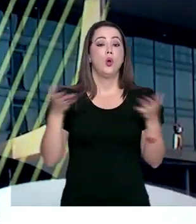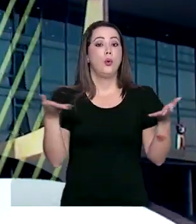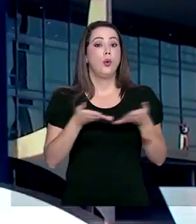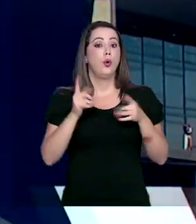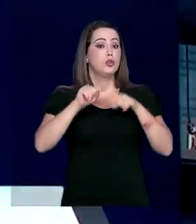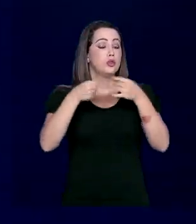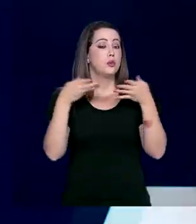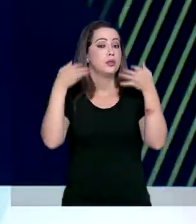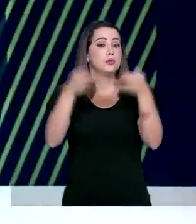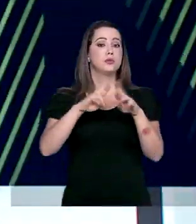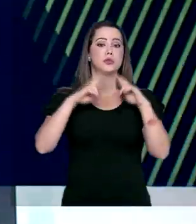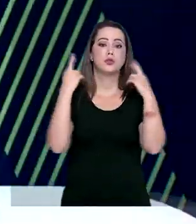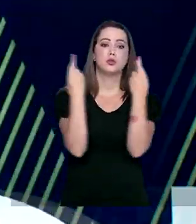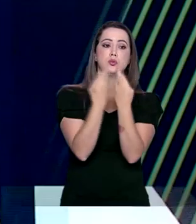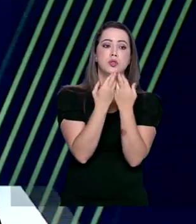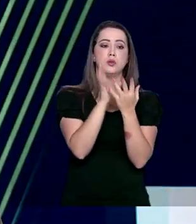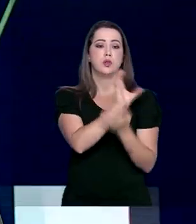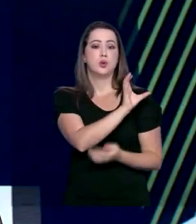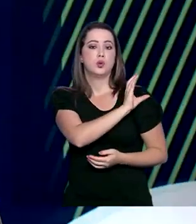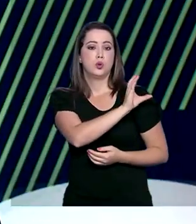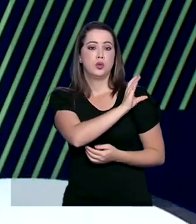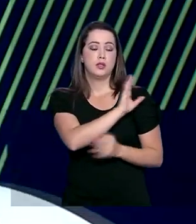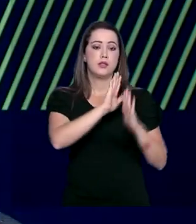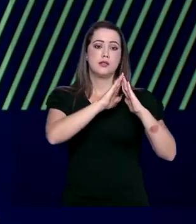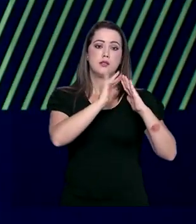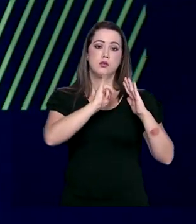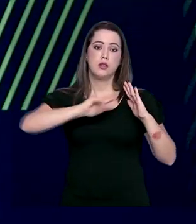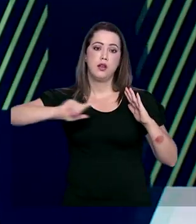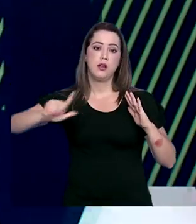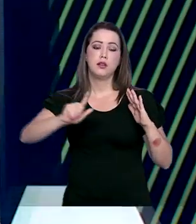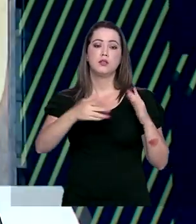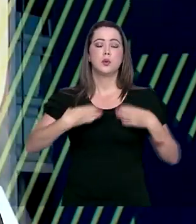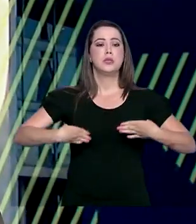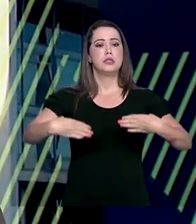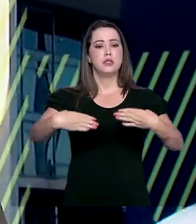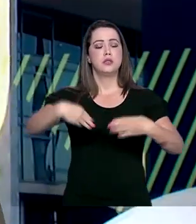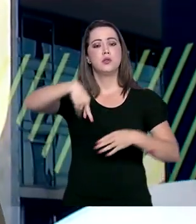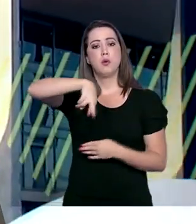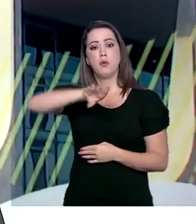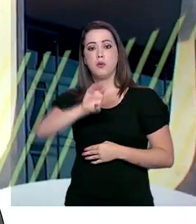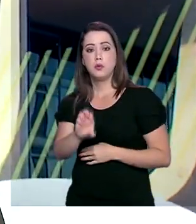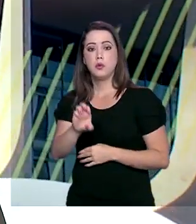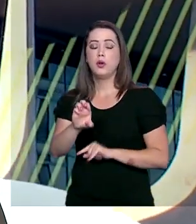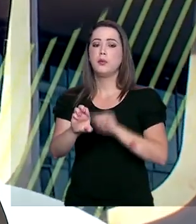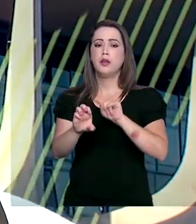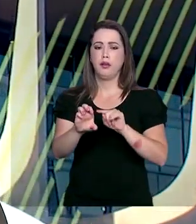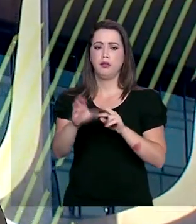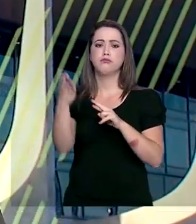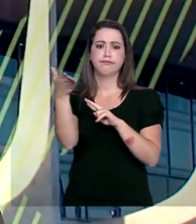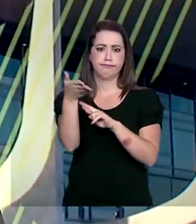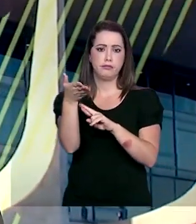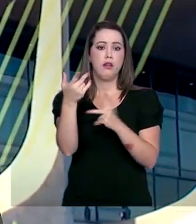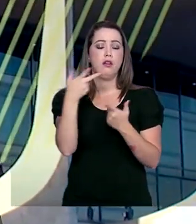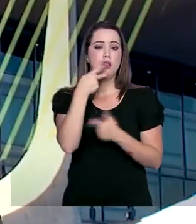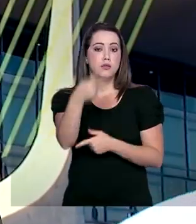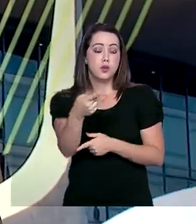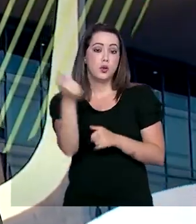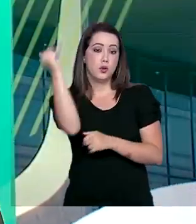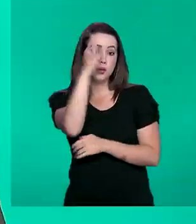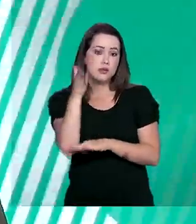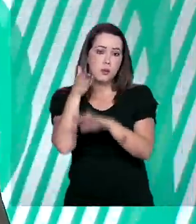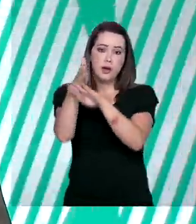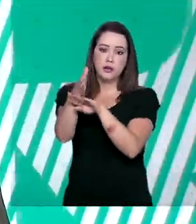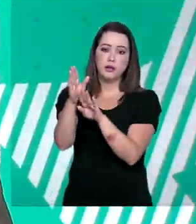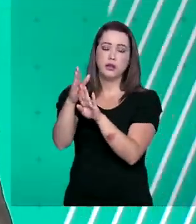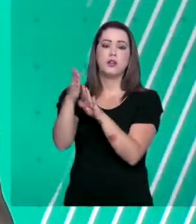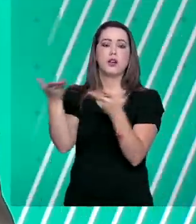de coordenação da Casa Civil, o ministro das Relações Exteriores, Ernesto Araújo, anunciou que o Brasil vai entrar no processo chamado